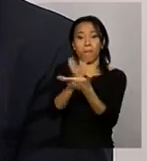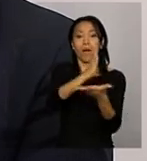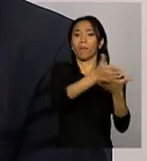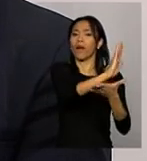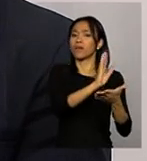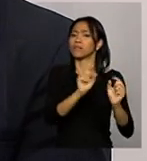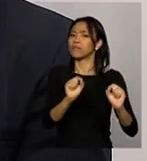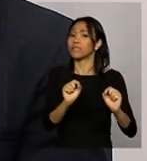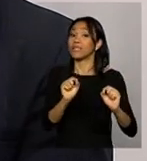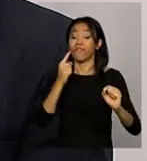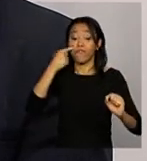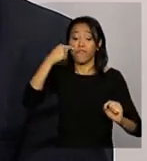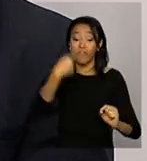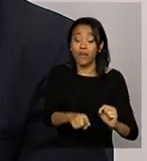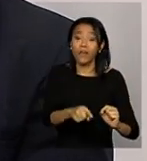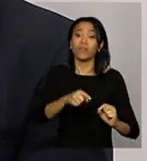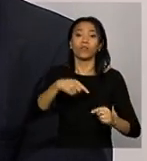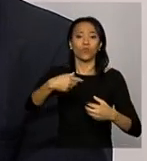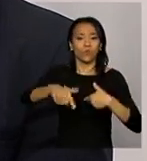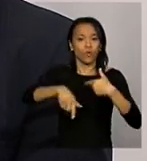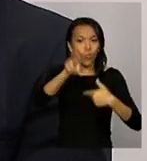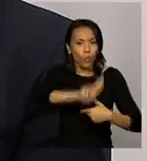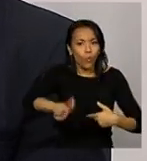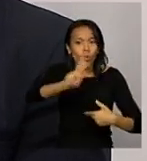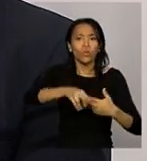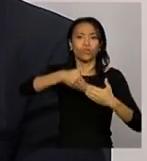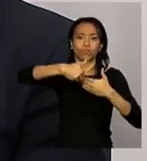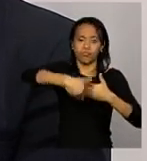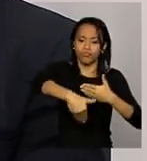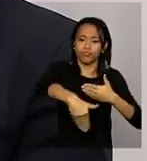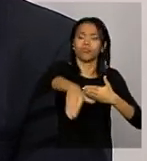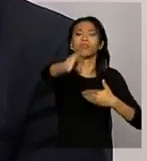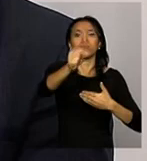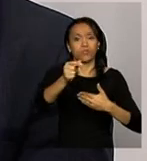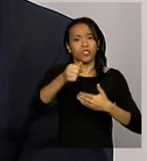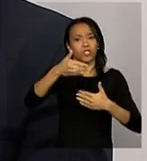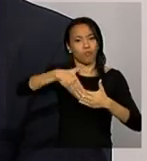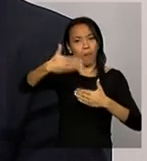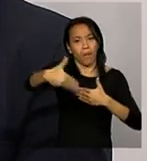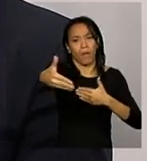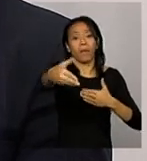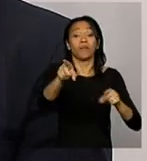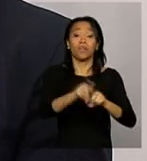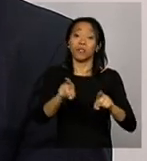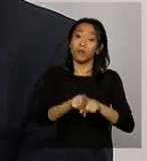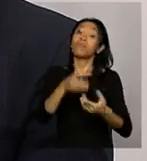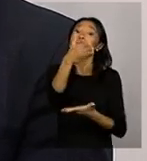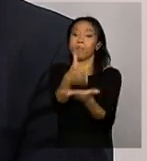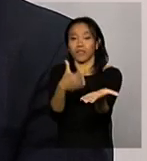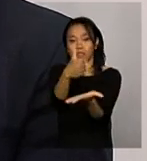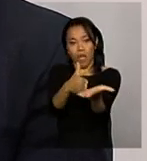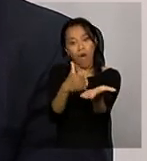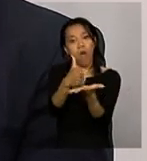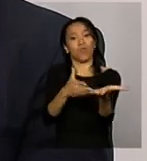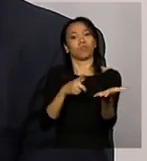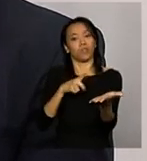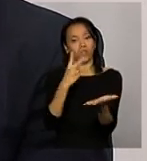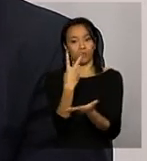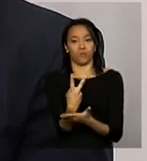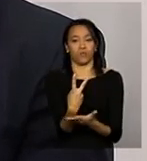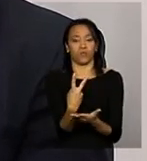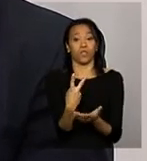executado a reprovação em cima do valor executado e a aprovação parcial também então o Conselho